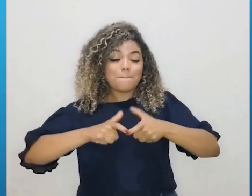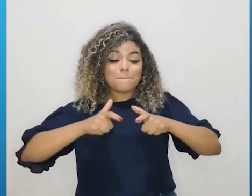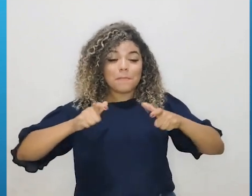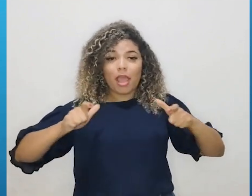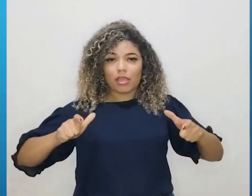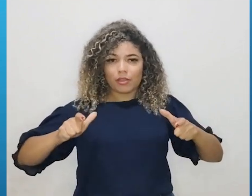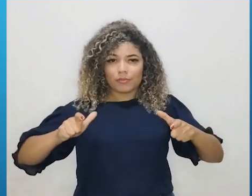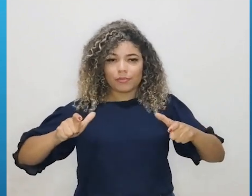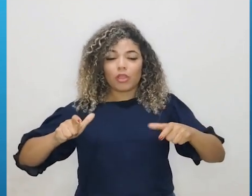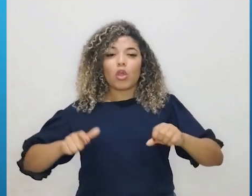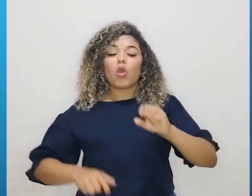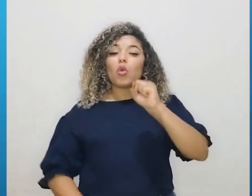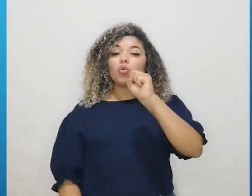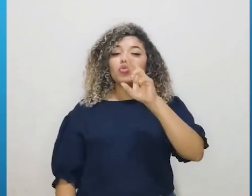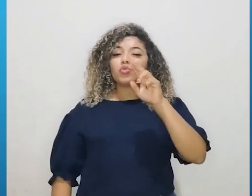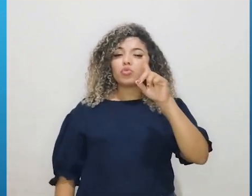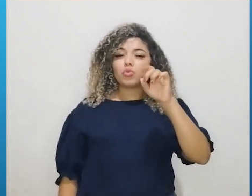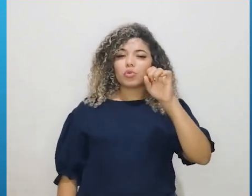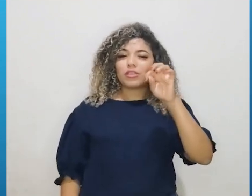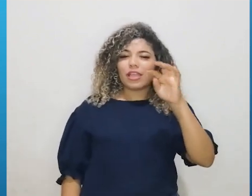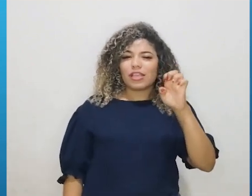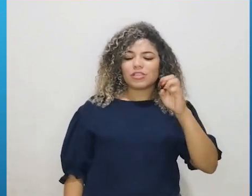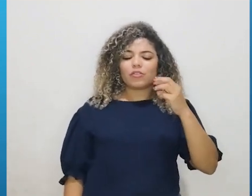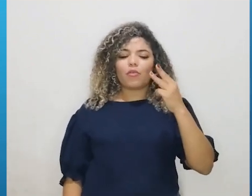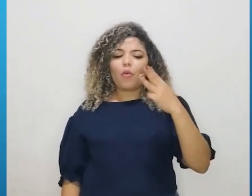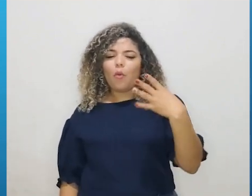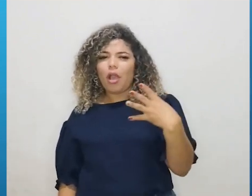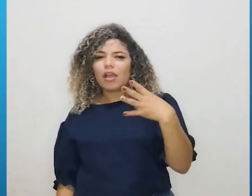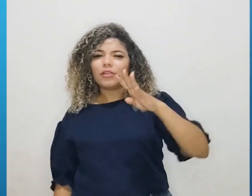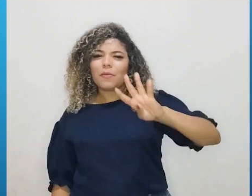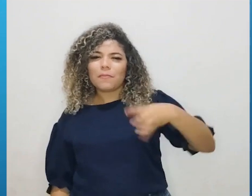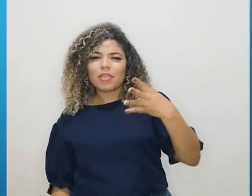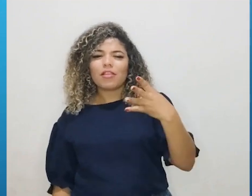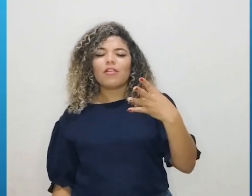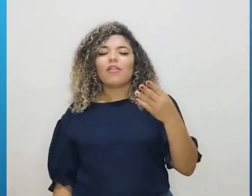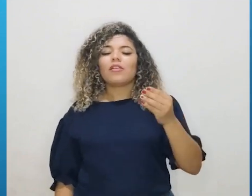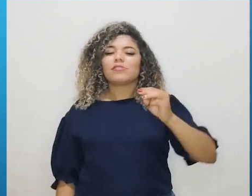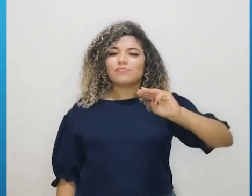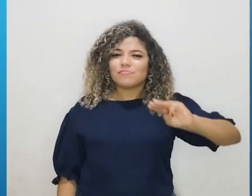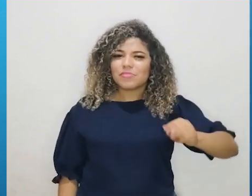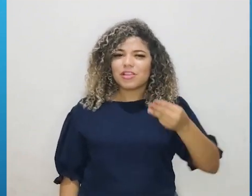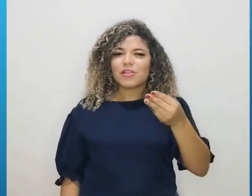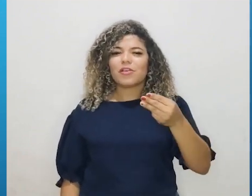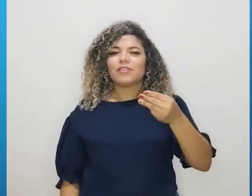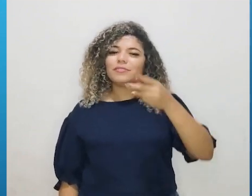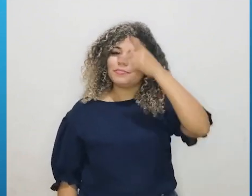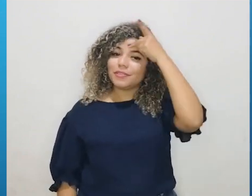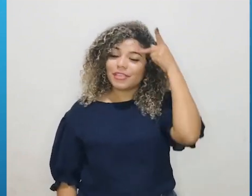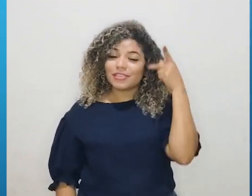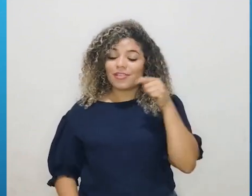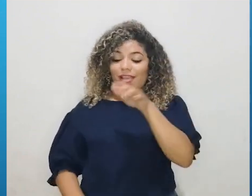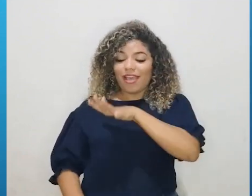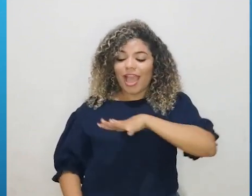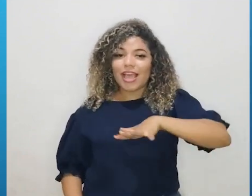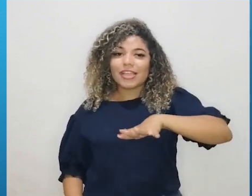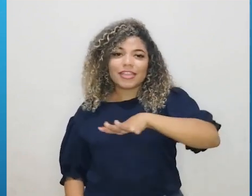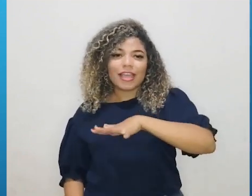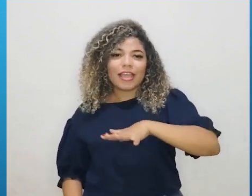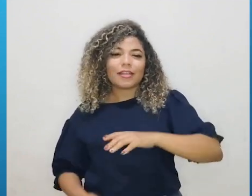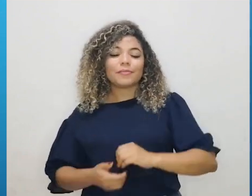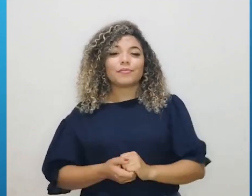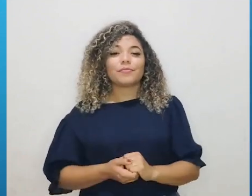O sudeste ganhou 4.482.777 pessoas.